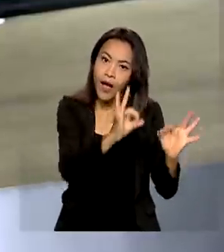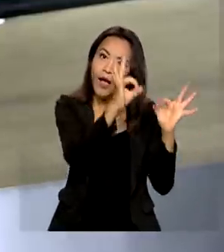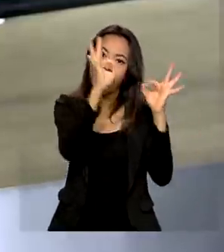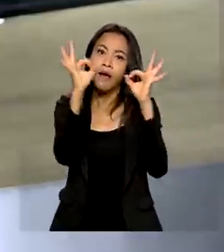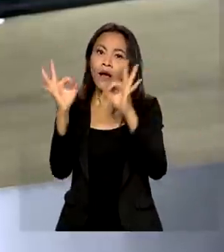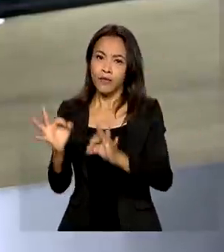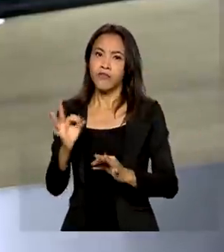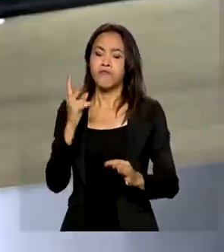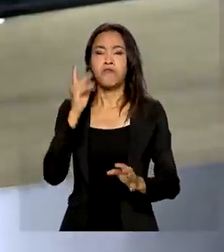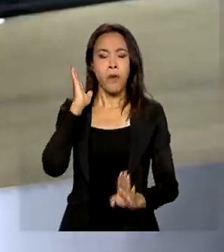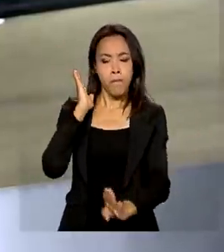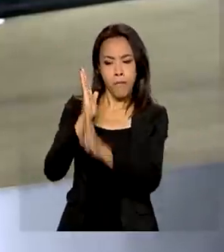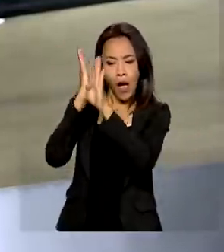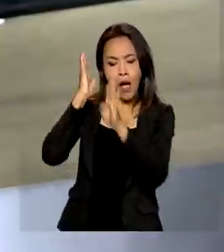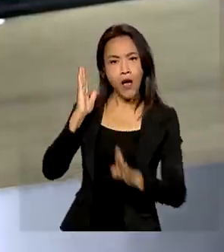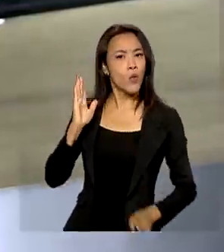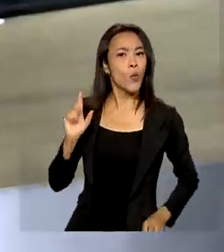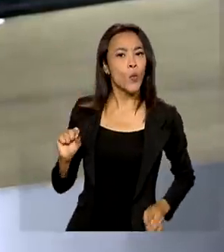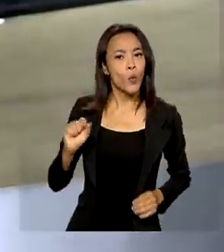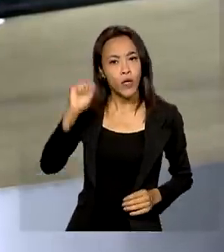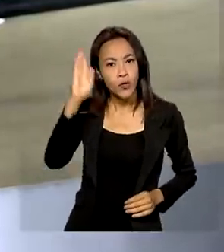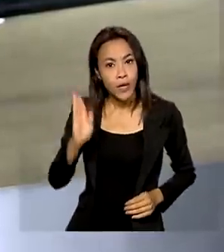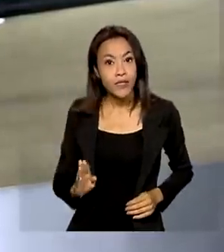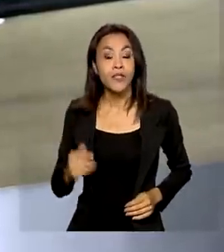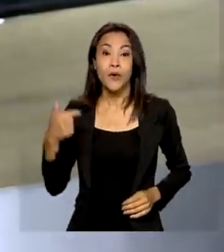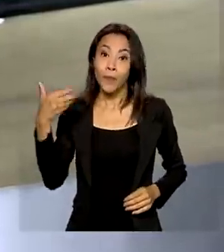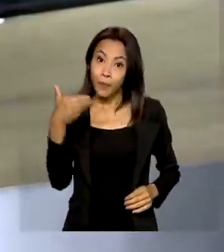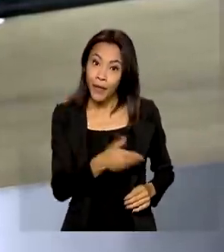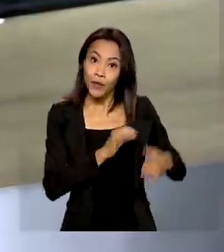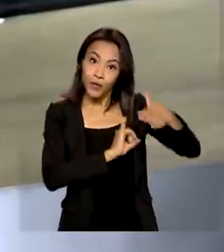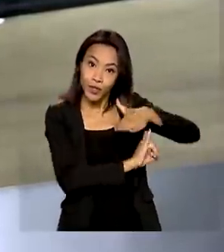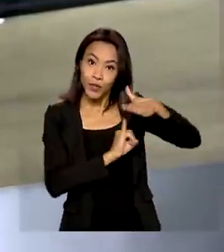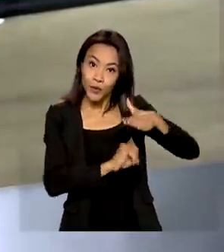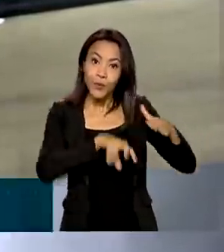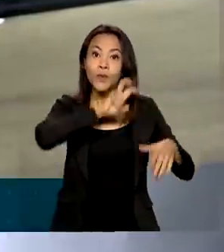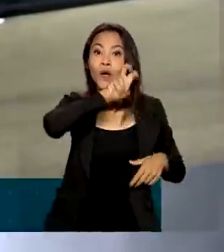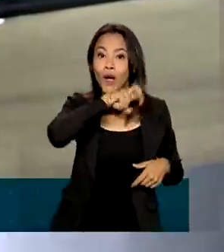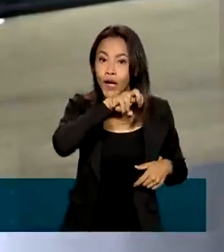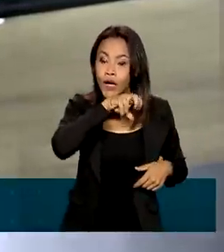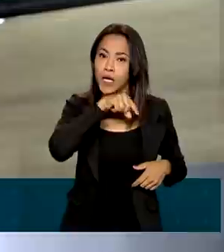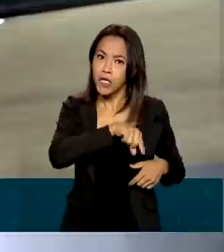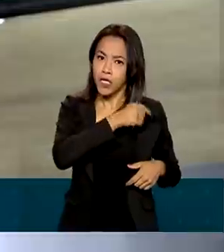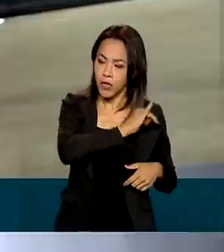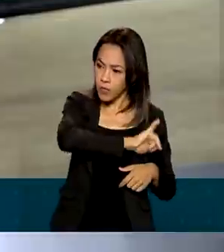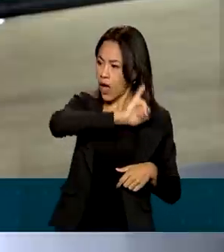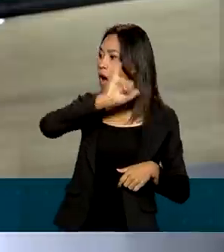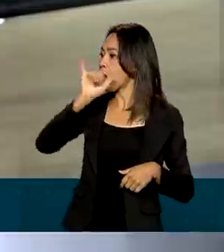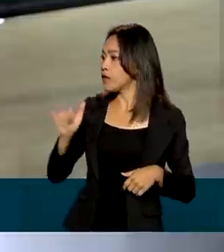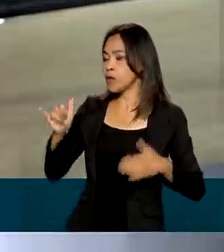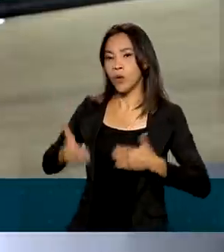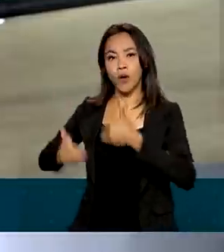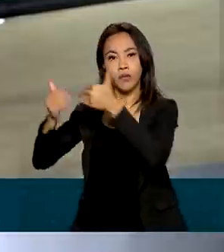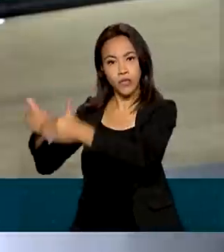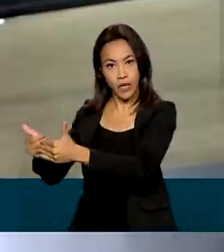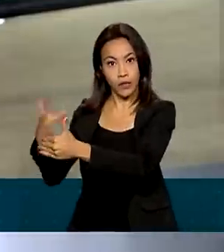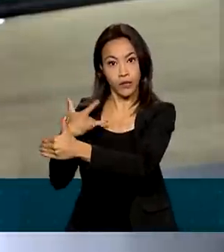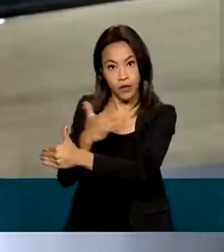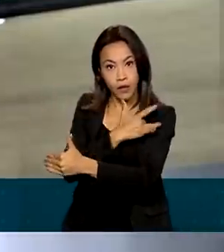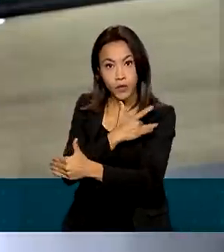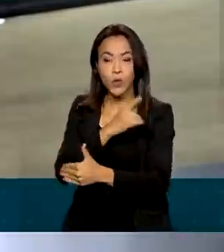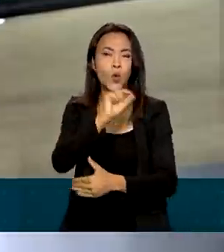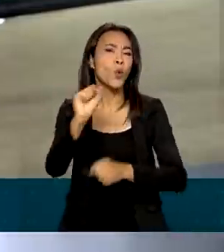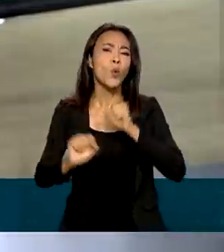caso foi identificado no Brasil pelo Instituto Butantan, que logo notificou o Ministério da Saúde. A variante Xe é a